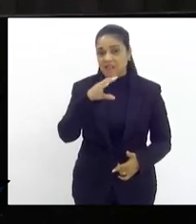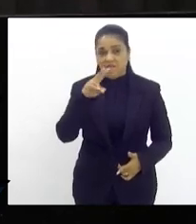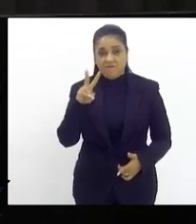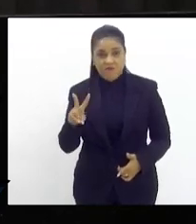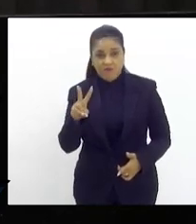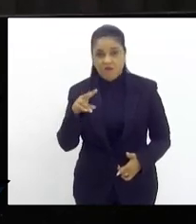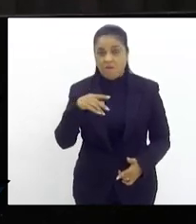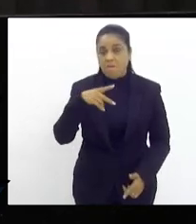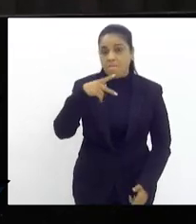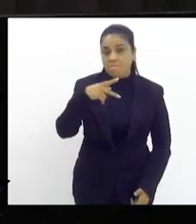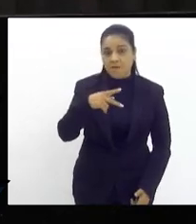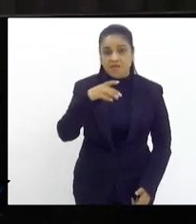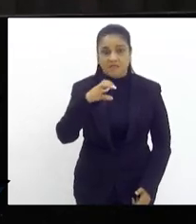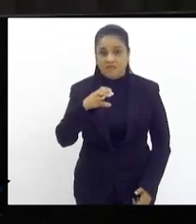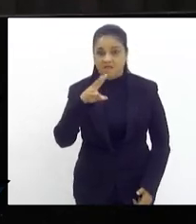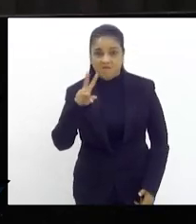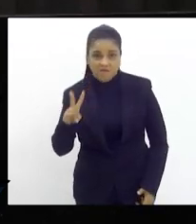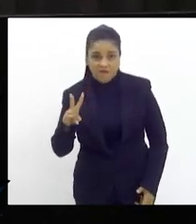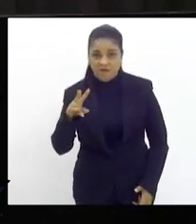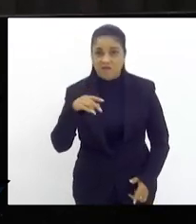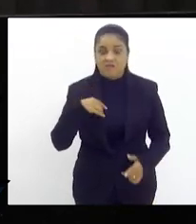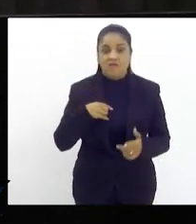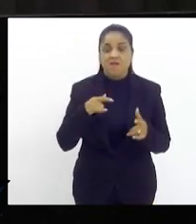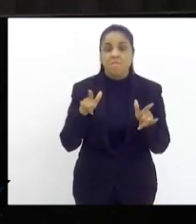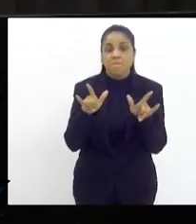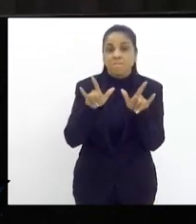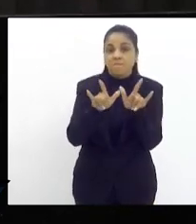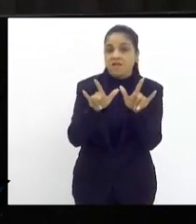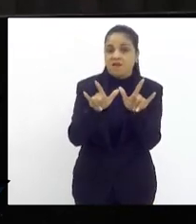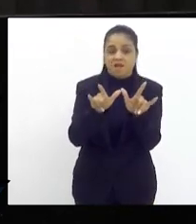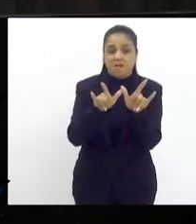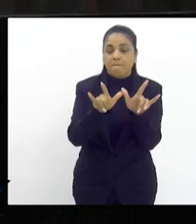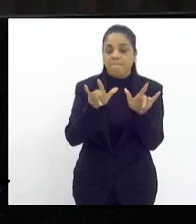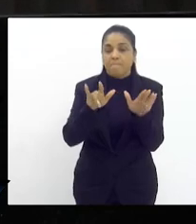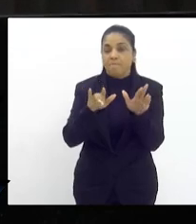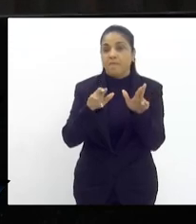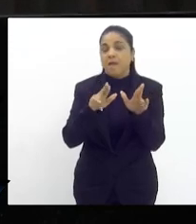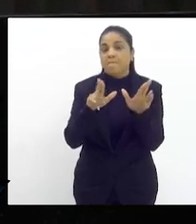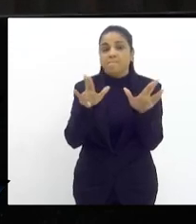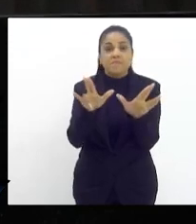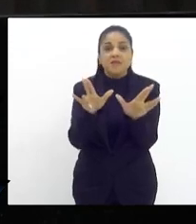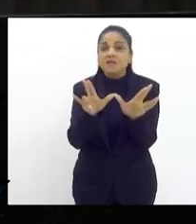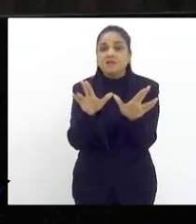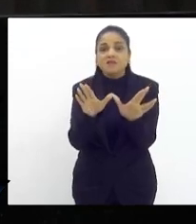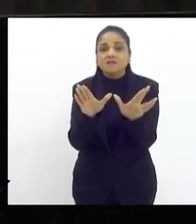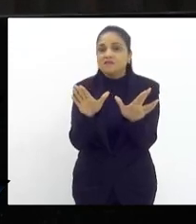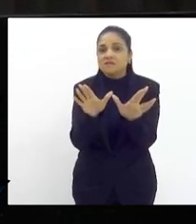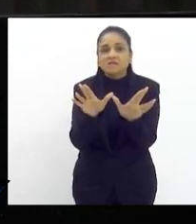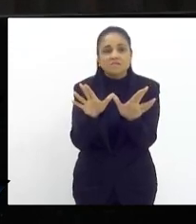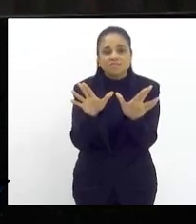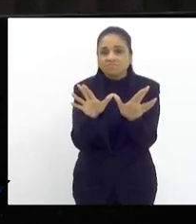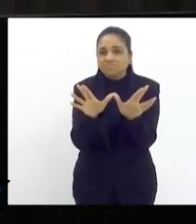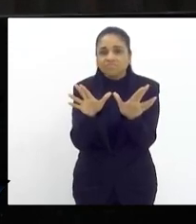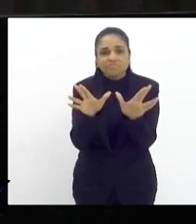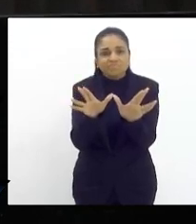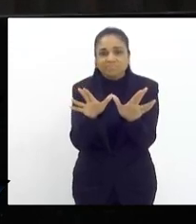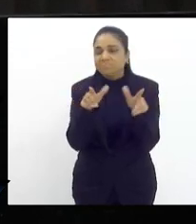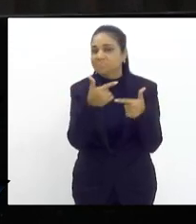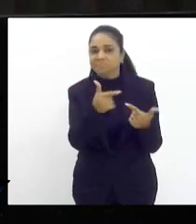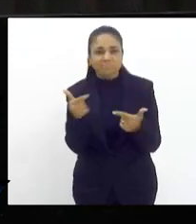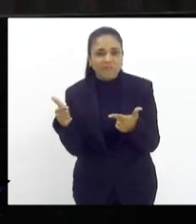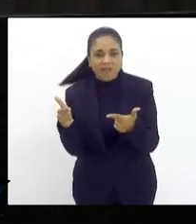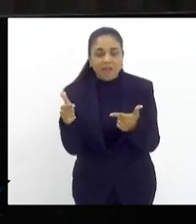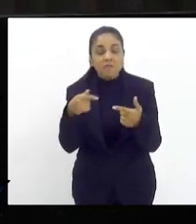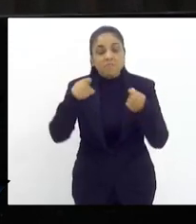nem tem milícia não apoio nenhum dos três eu apoio sim o estado presente levando assegurando o direito do trabalhador